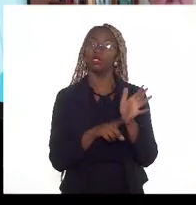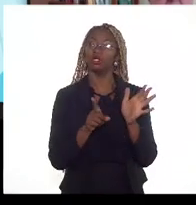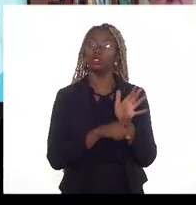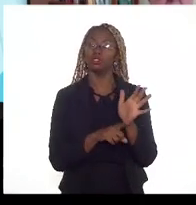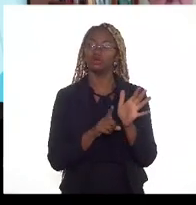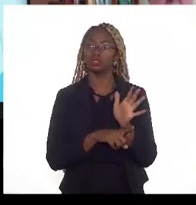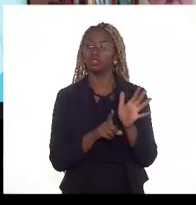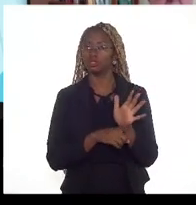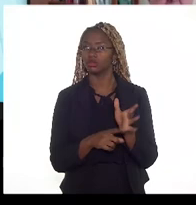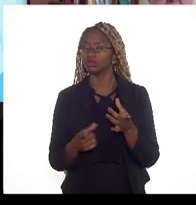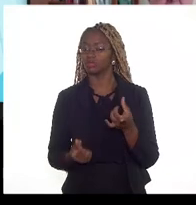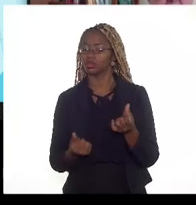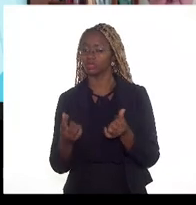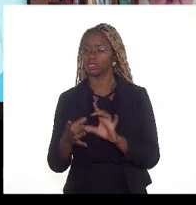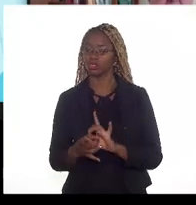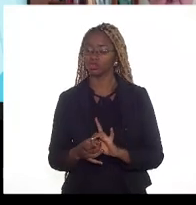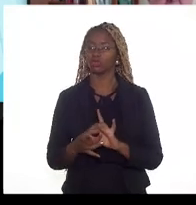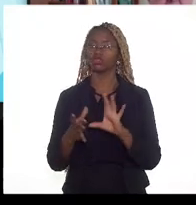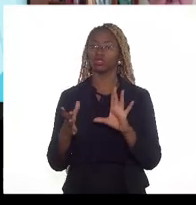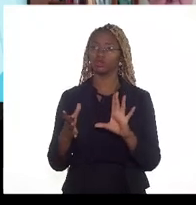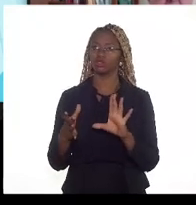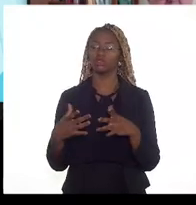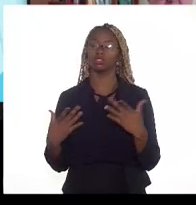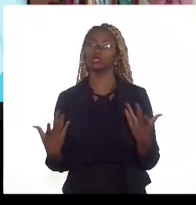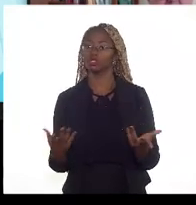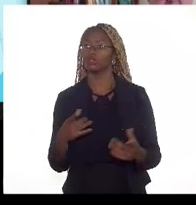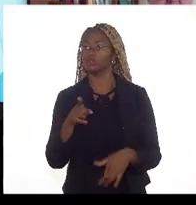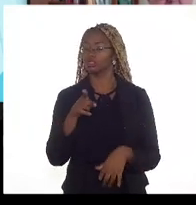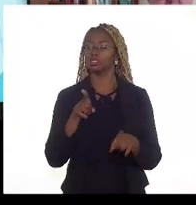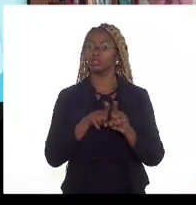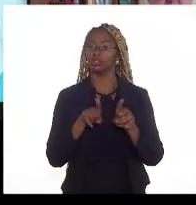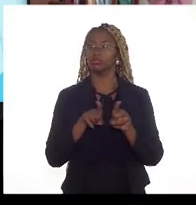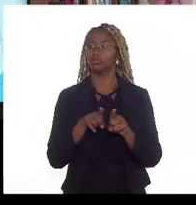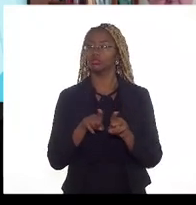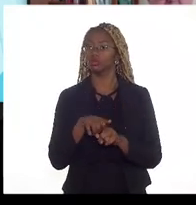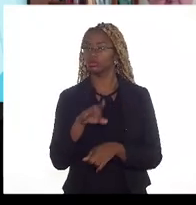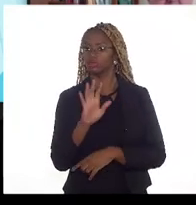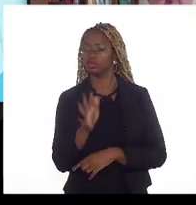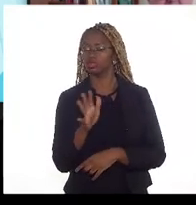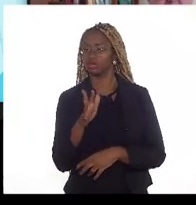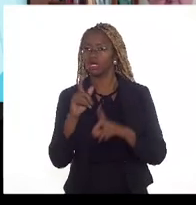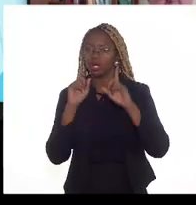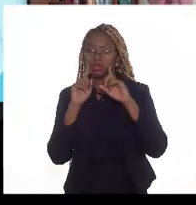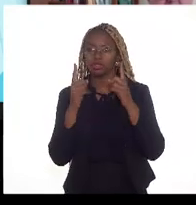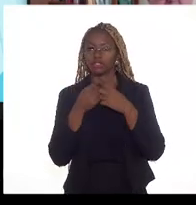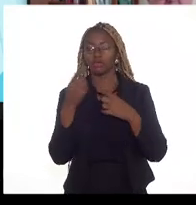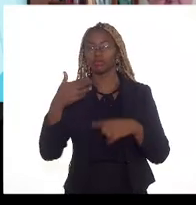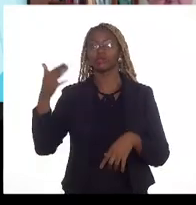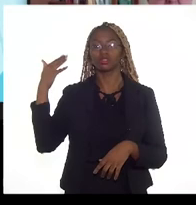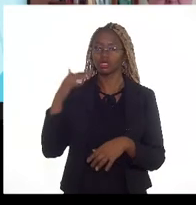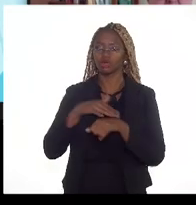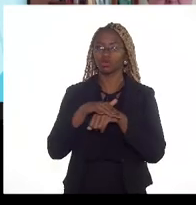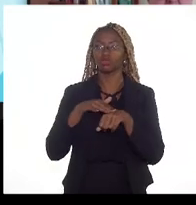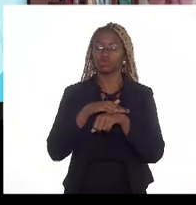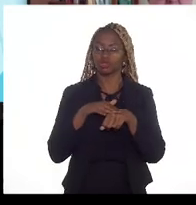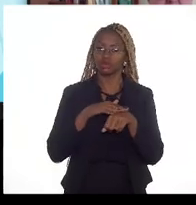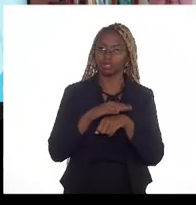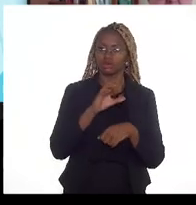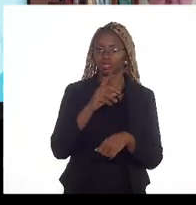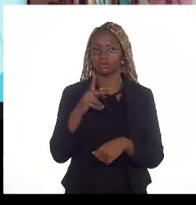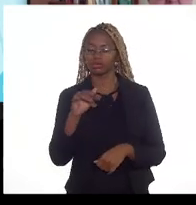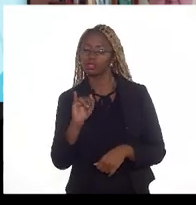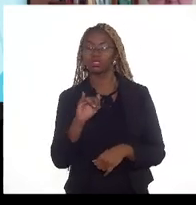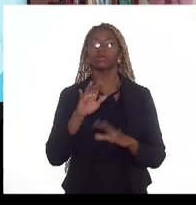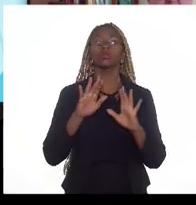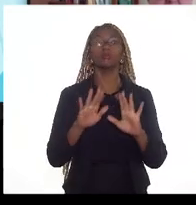despesas autorizadas isso também já foi objeto da reunião passada dessa CPI mas